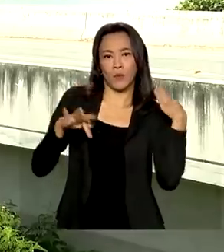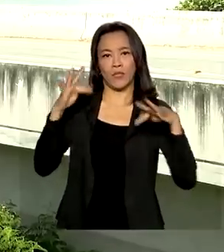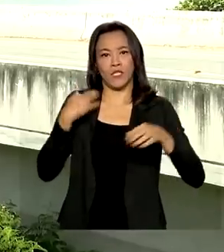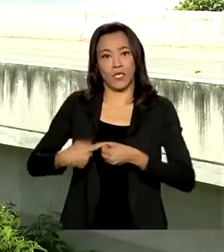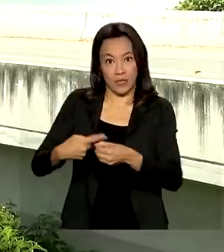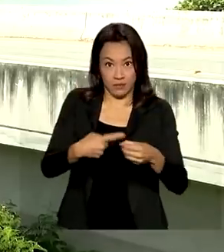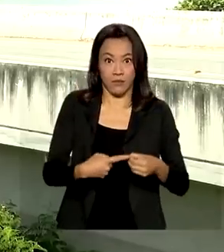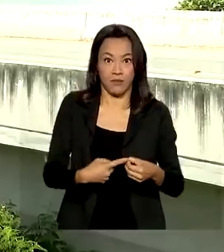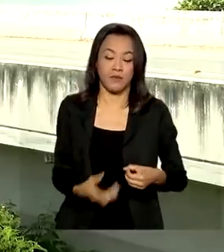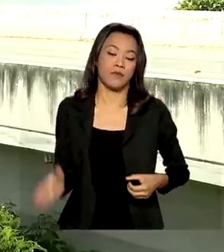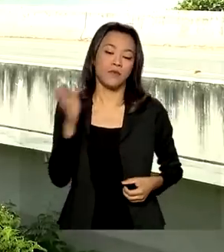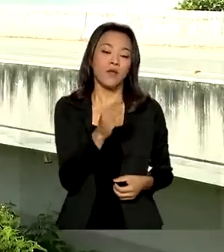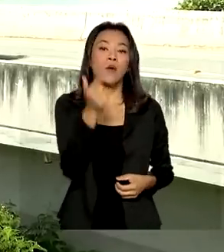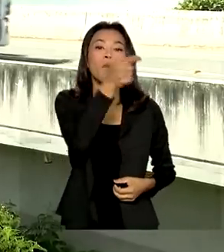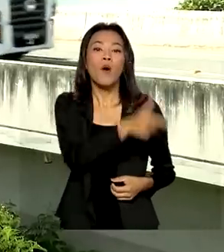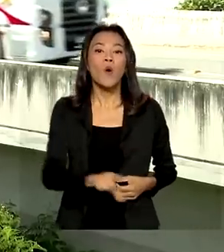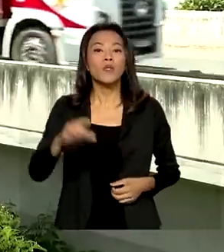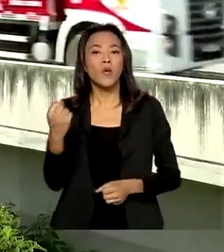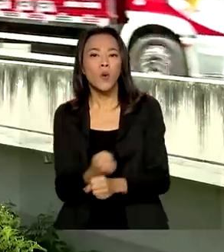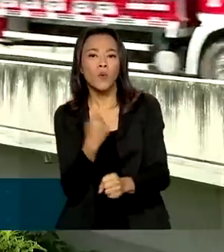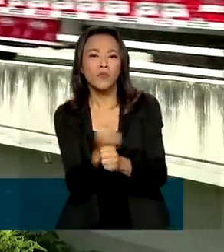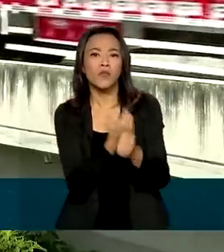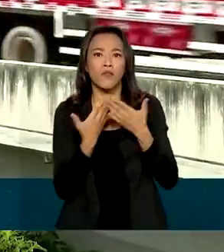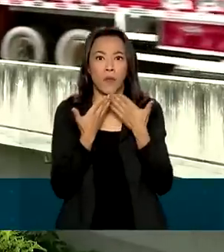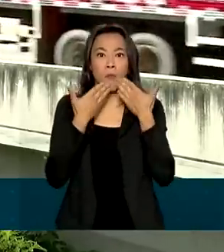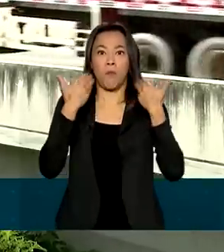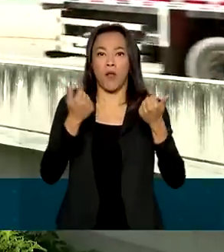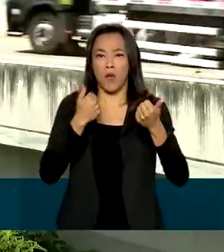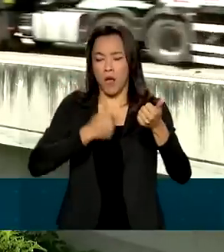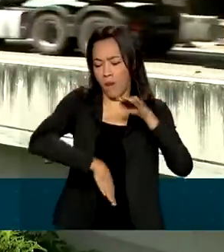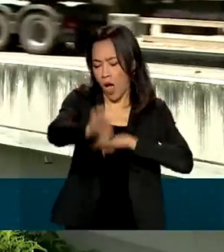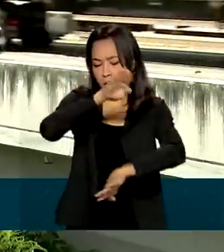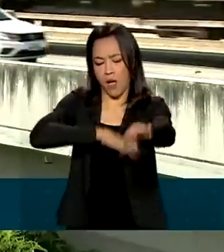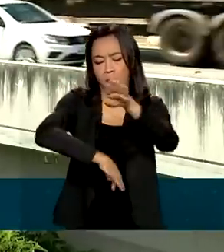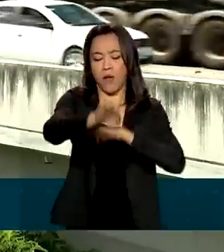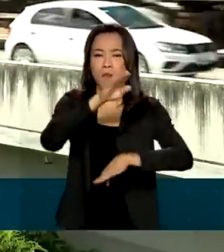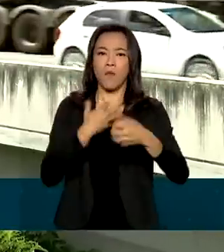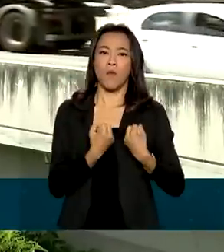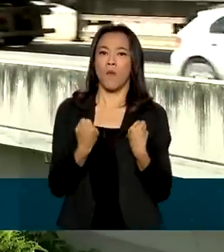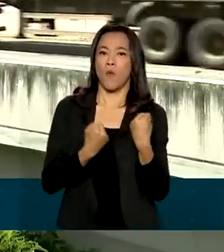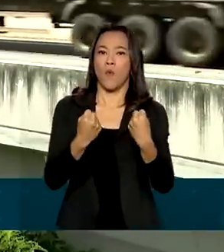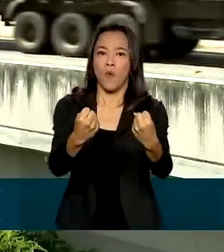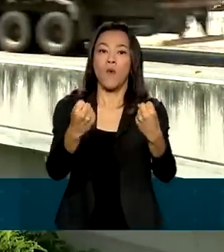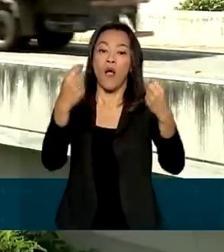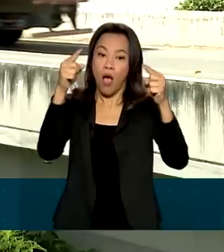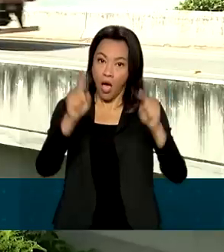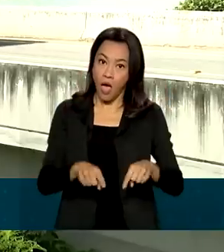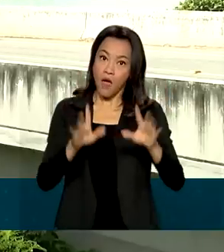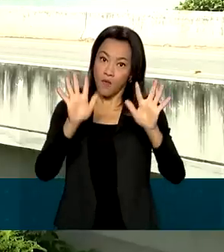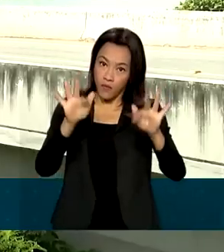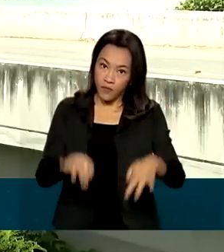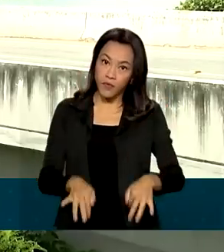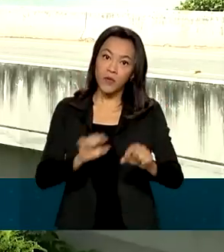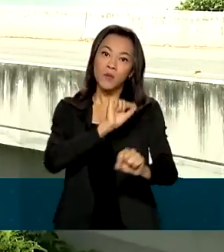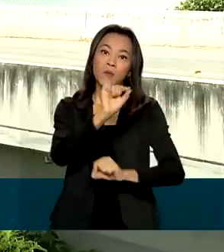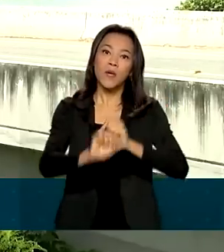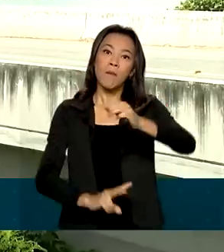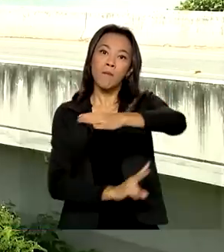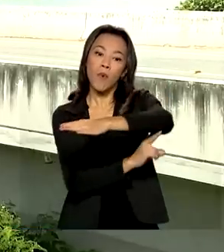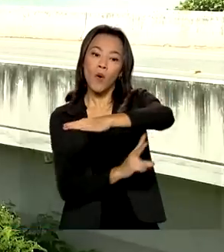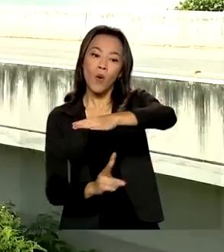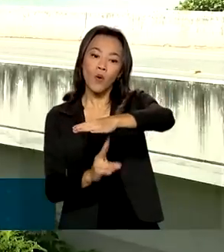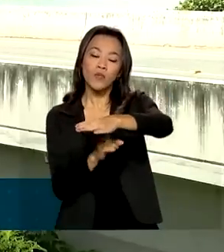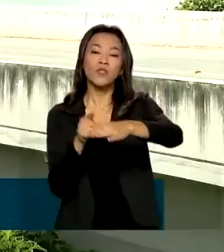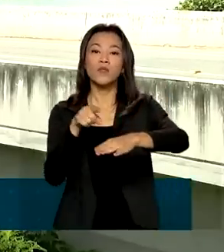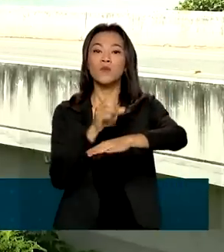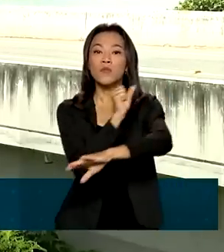obra promete melhorar a mobilidade dos motoristas que trafegam pela rodovia. É a conclusão dos acessos à ponte sobre